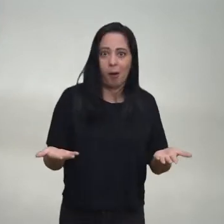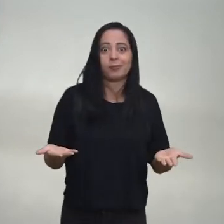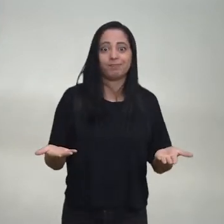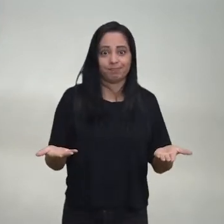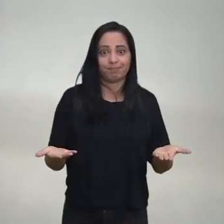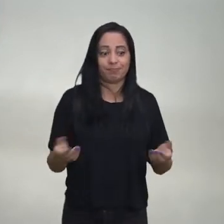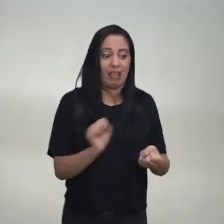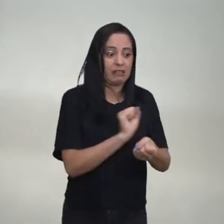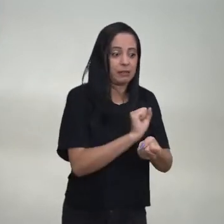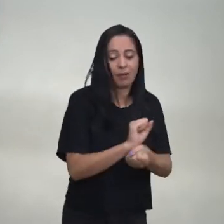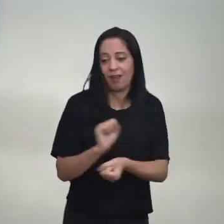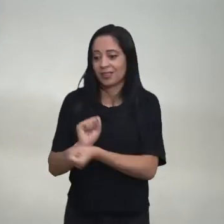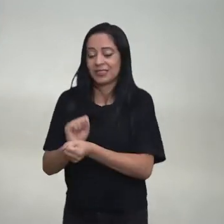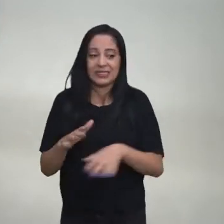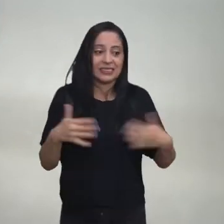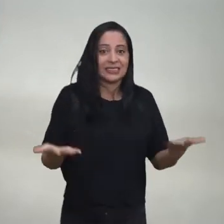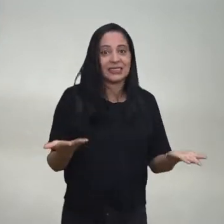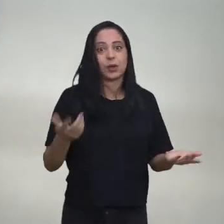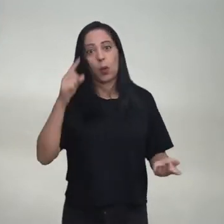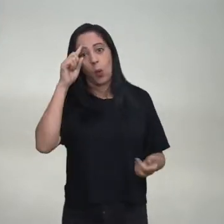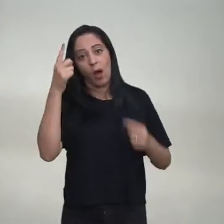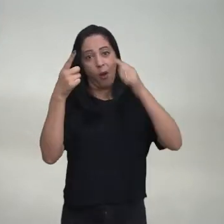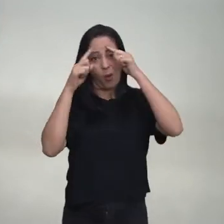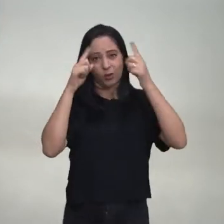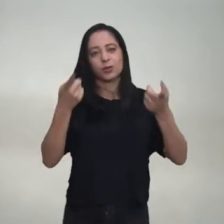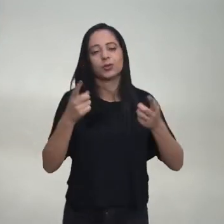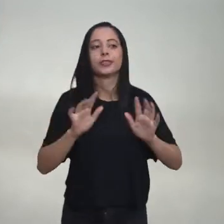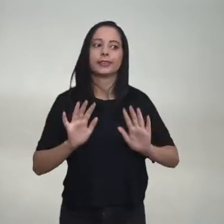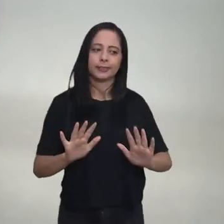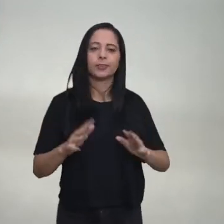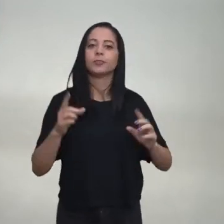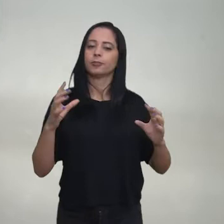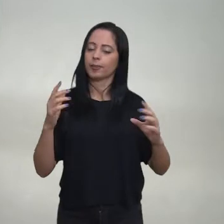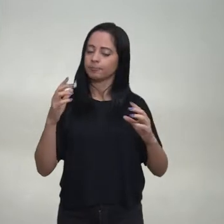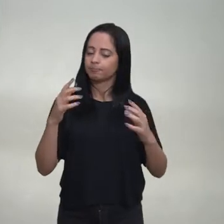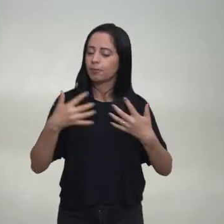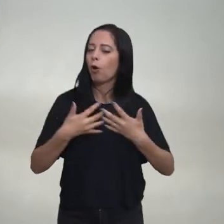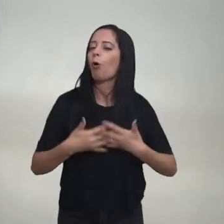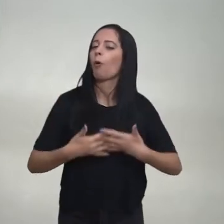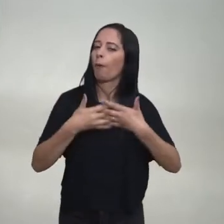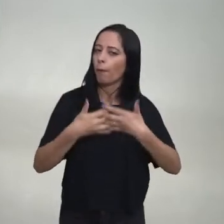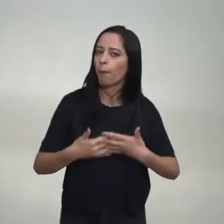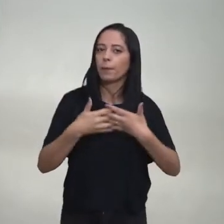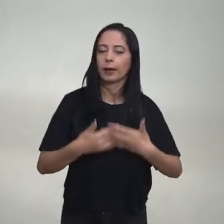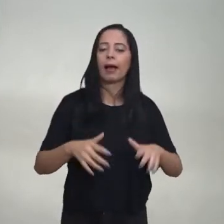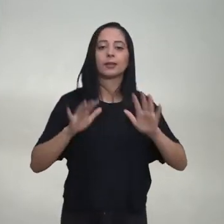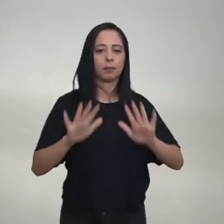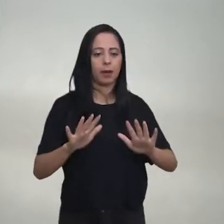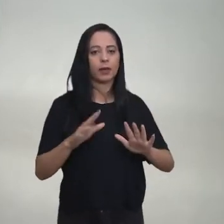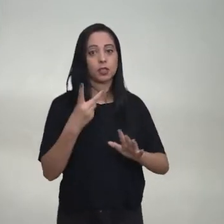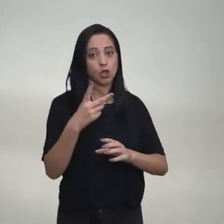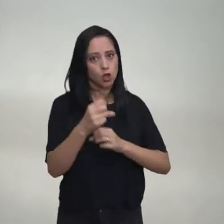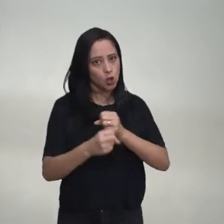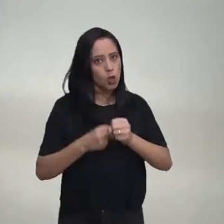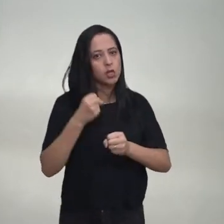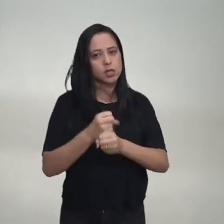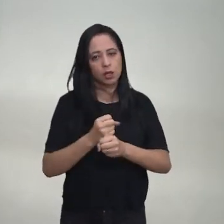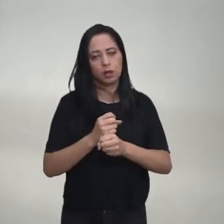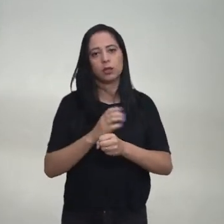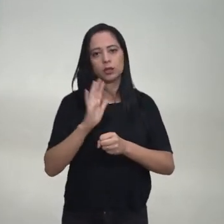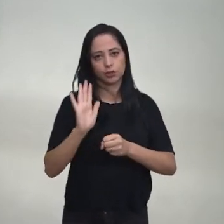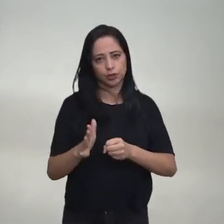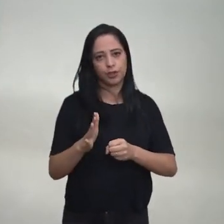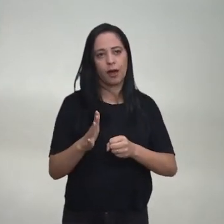tempo você tem uma doença que você tem que ser muito rápido para tratar. Então foi um complicador, mas nós acabamos tendo nesses dois anos aí, a maioria dos